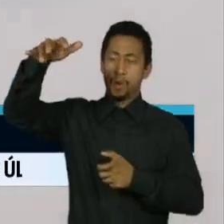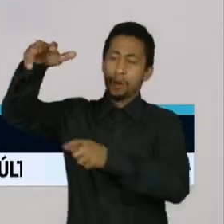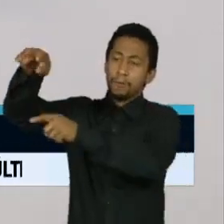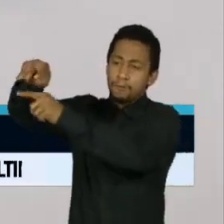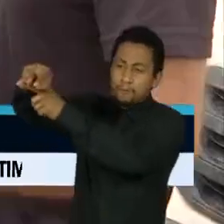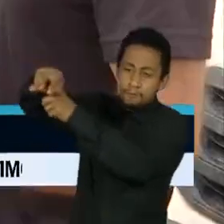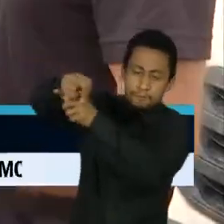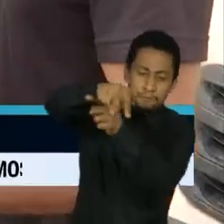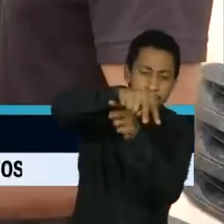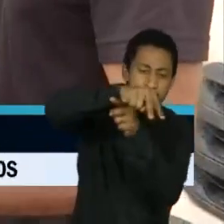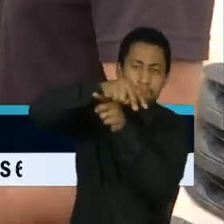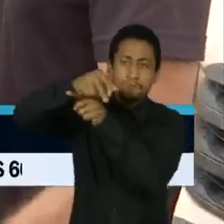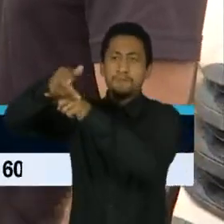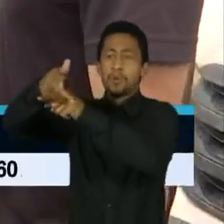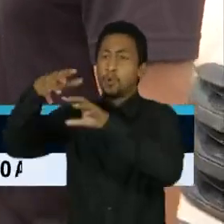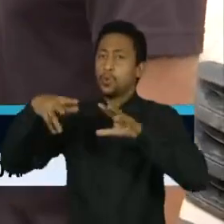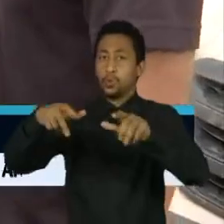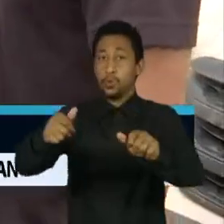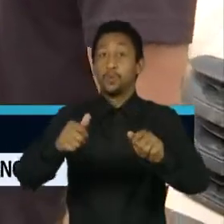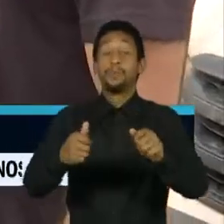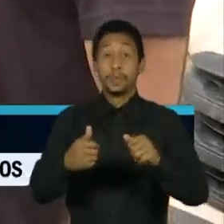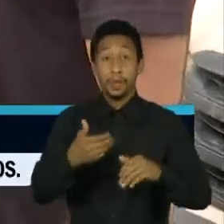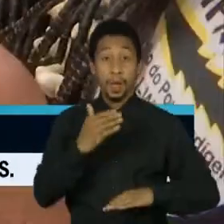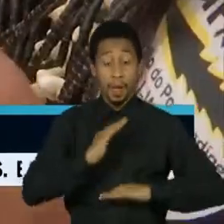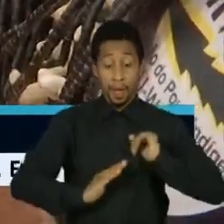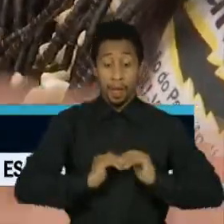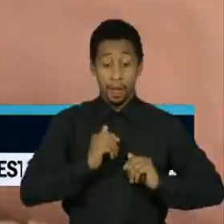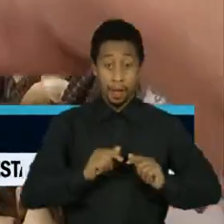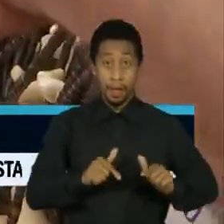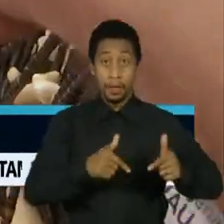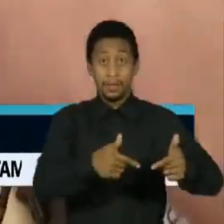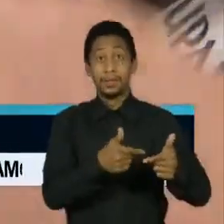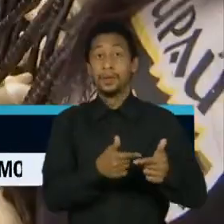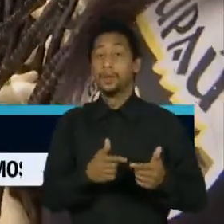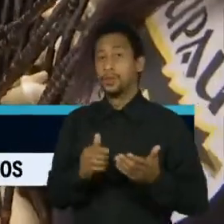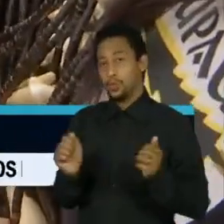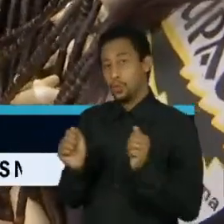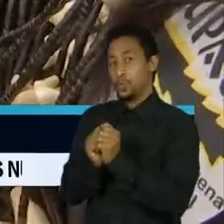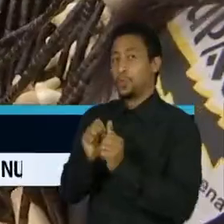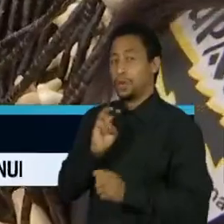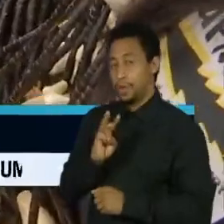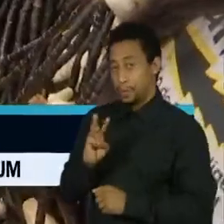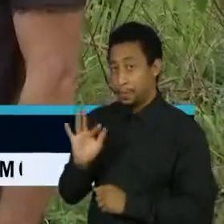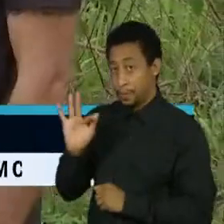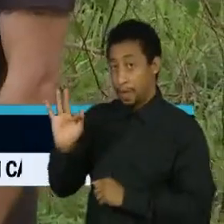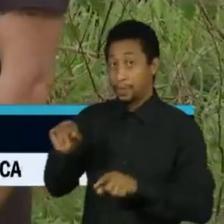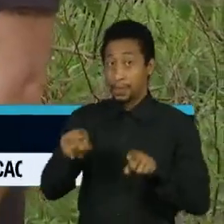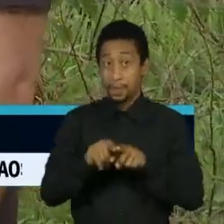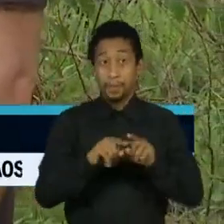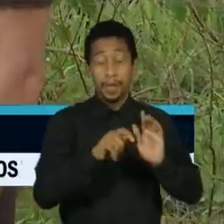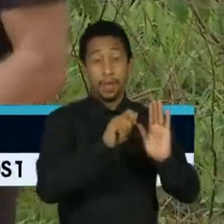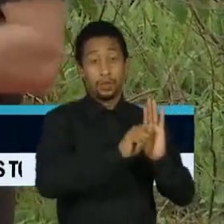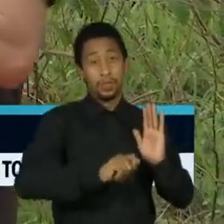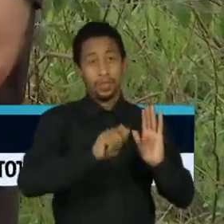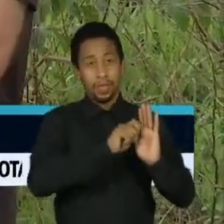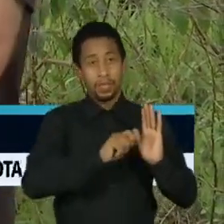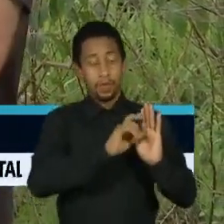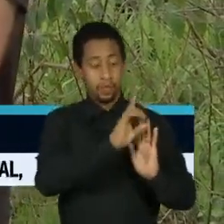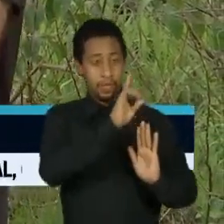desmatamento. O treinamento é feito em parceria com as ONGs WWF e a Associação de Defesa